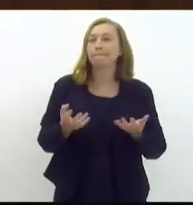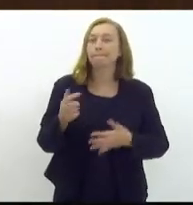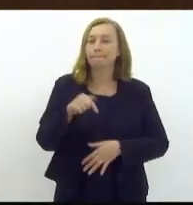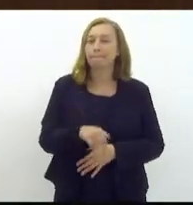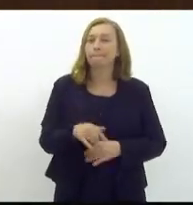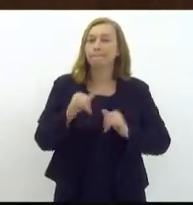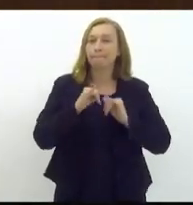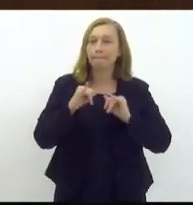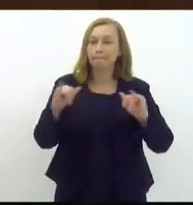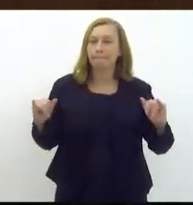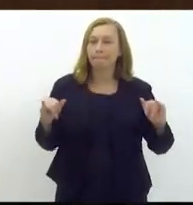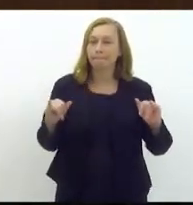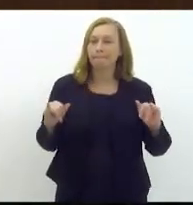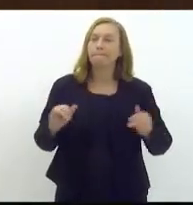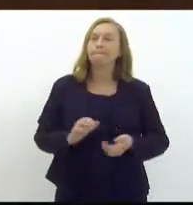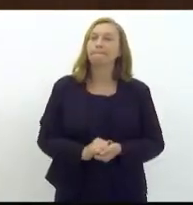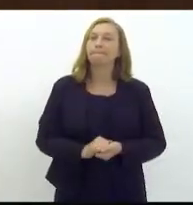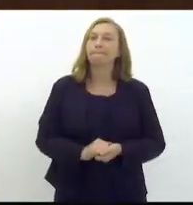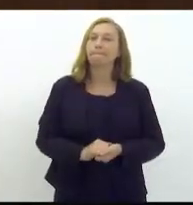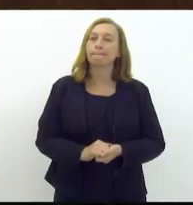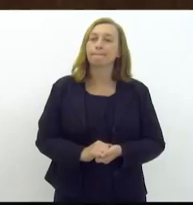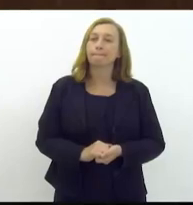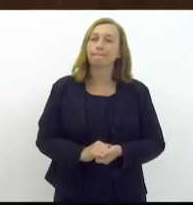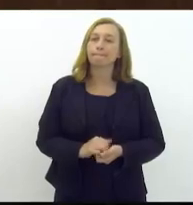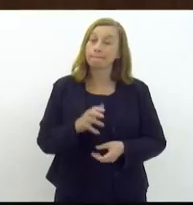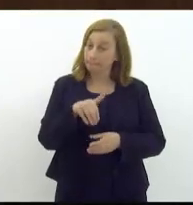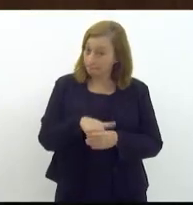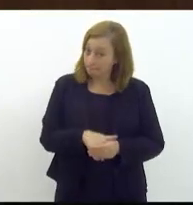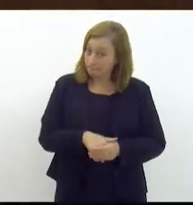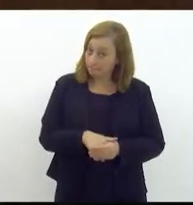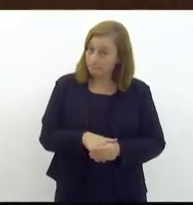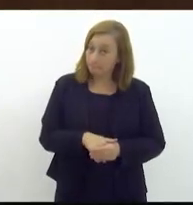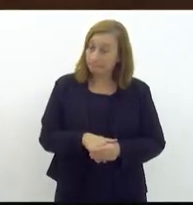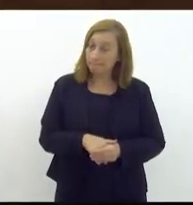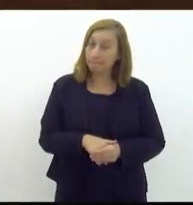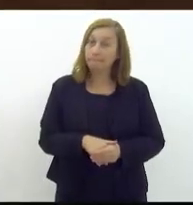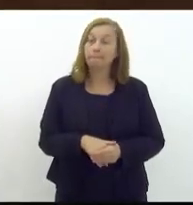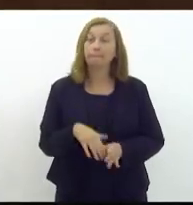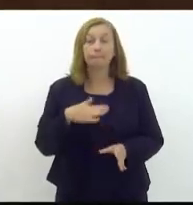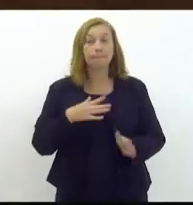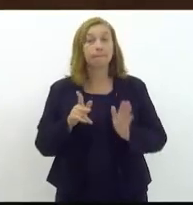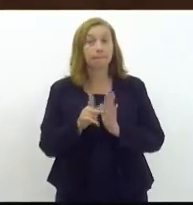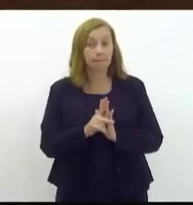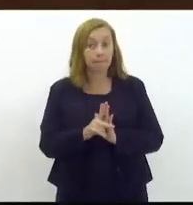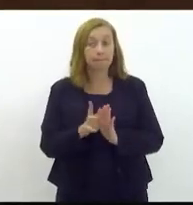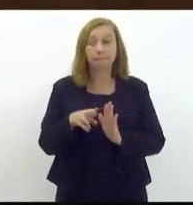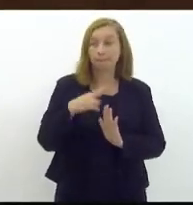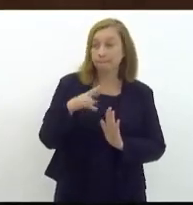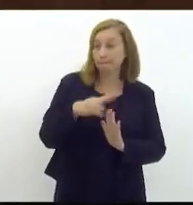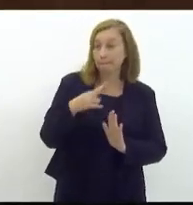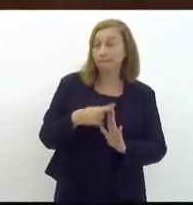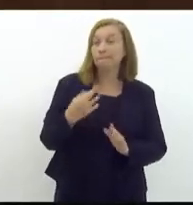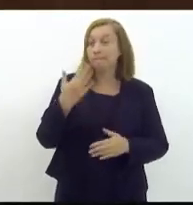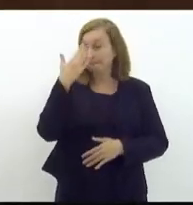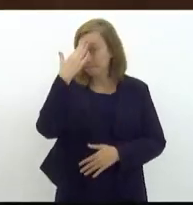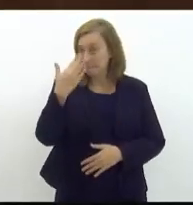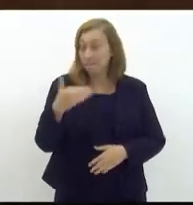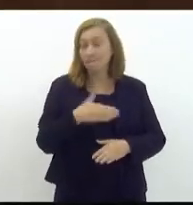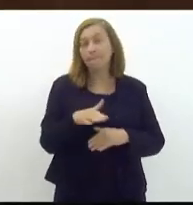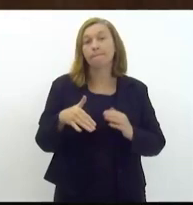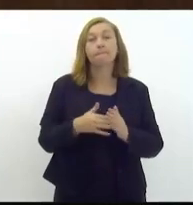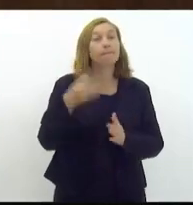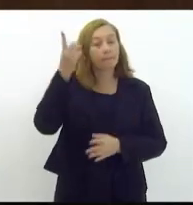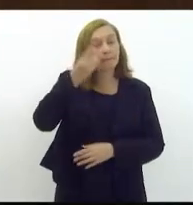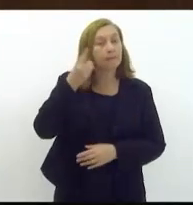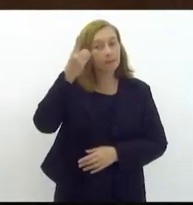aqui declarar o meu voto favorável, obviamente, ao meu projeto de resolução e agradecer a todos os